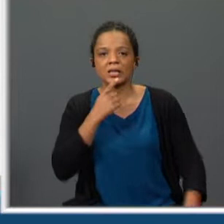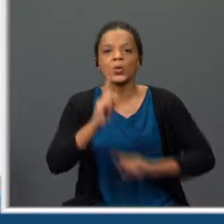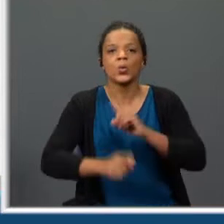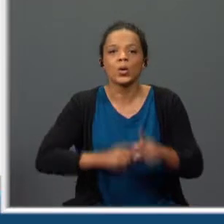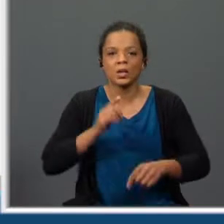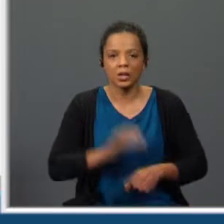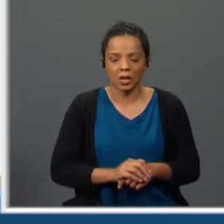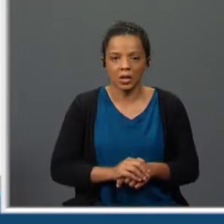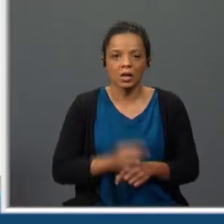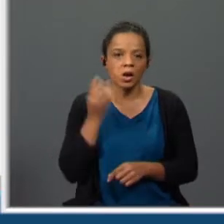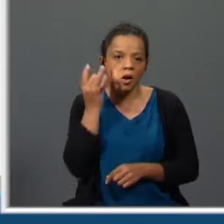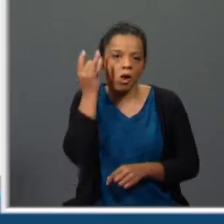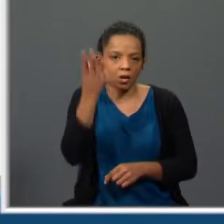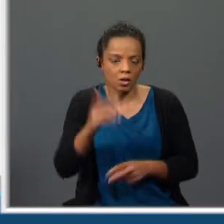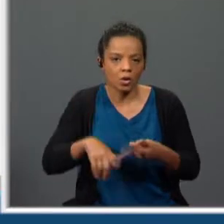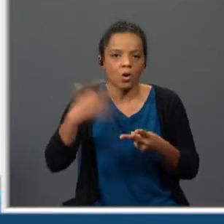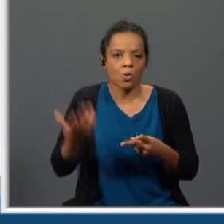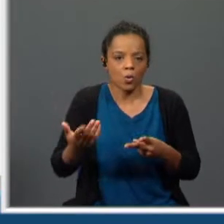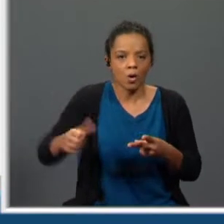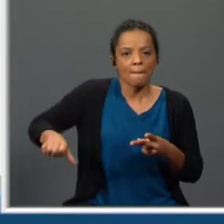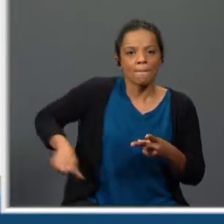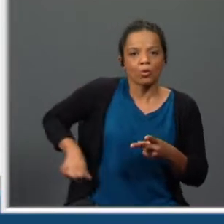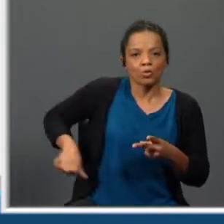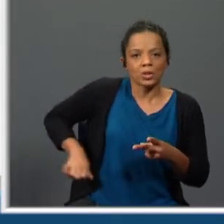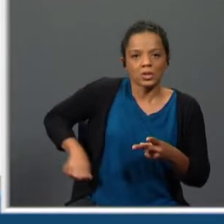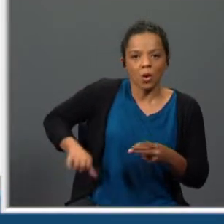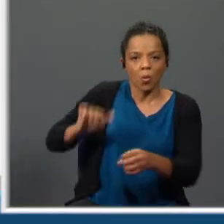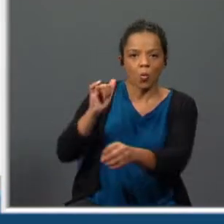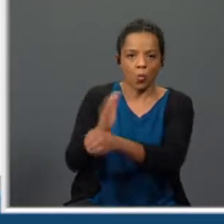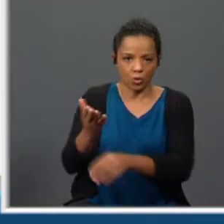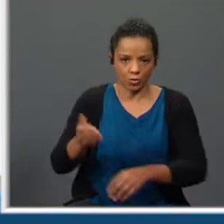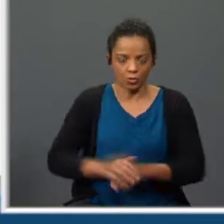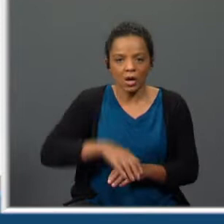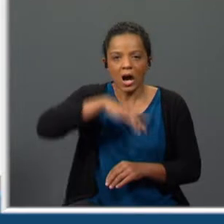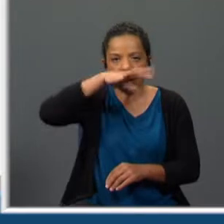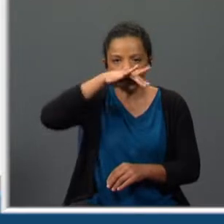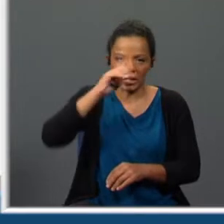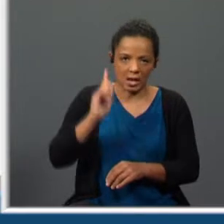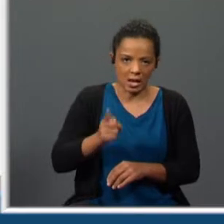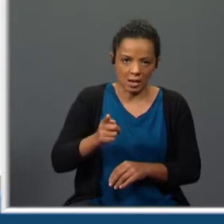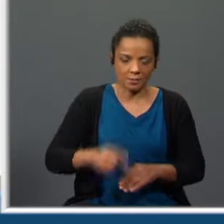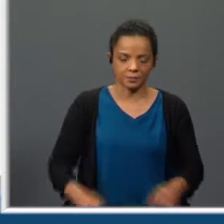a corrupção ou a prostituição de outrem. Ser uma Alcoviteira.